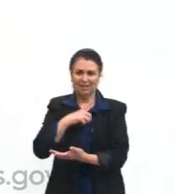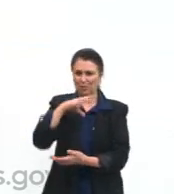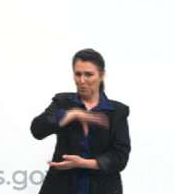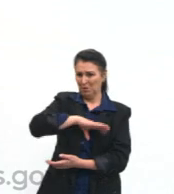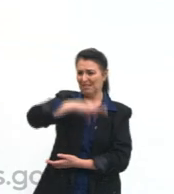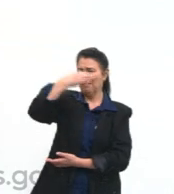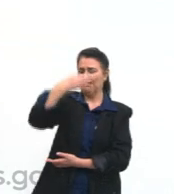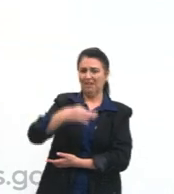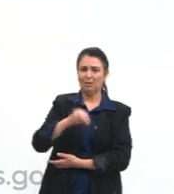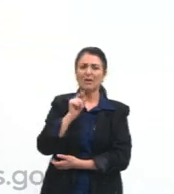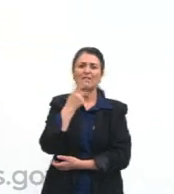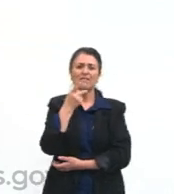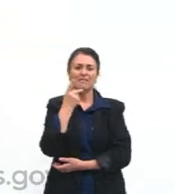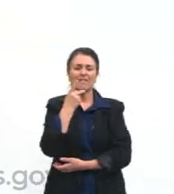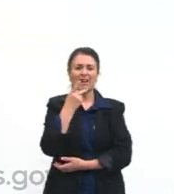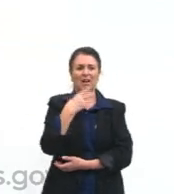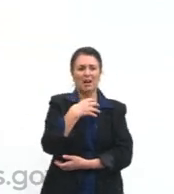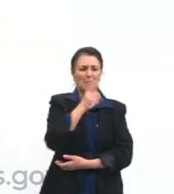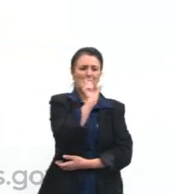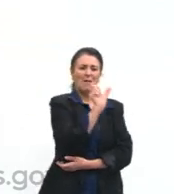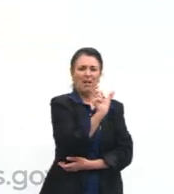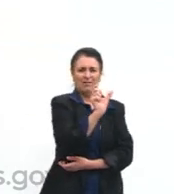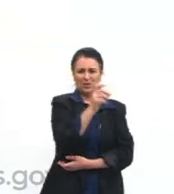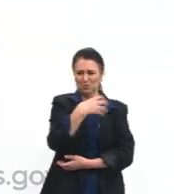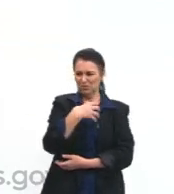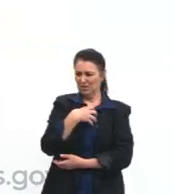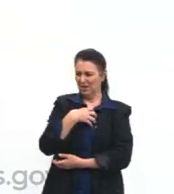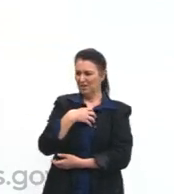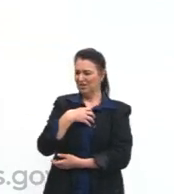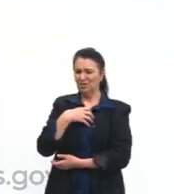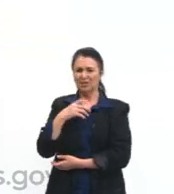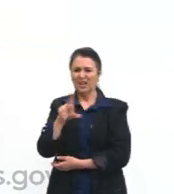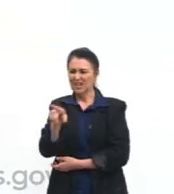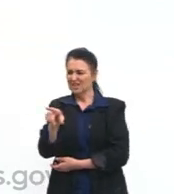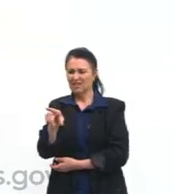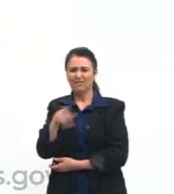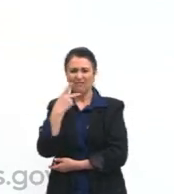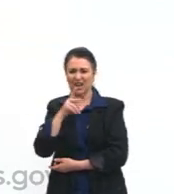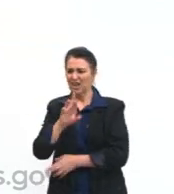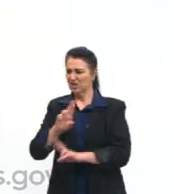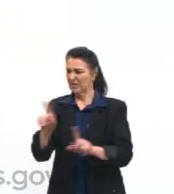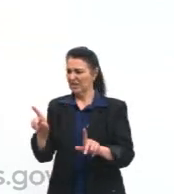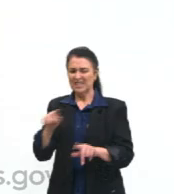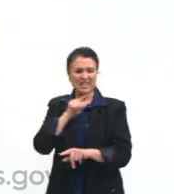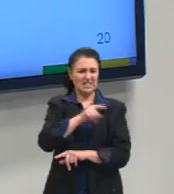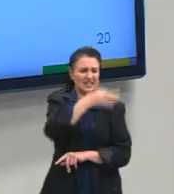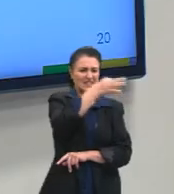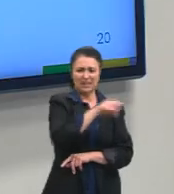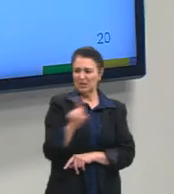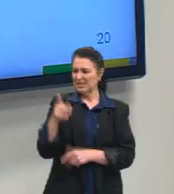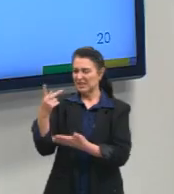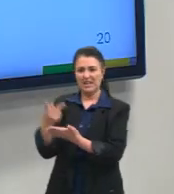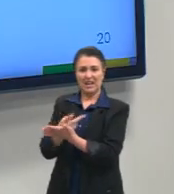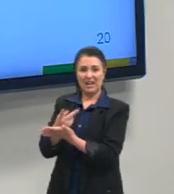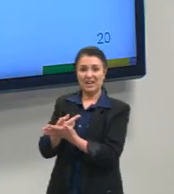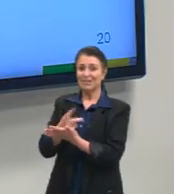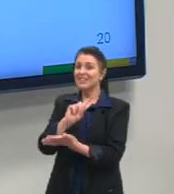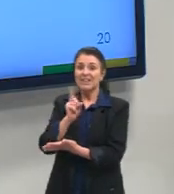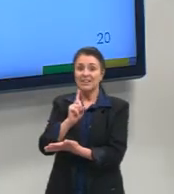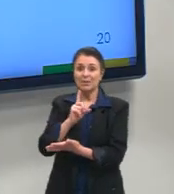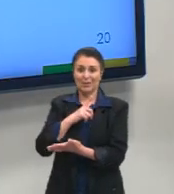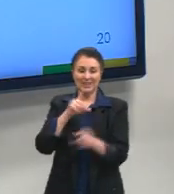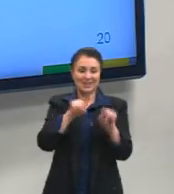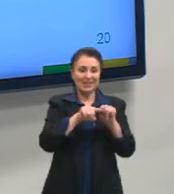quem fala uma palavra de um jeito ou de outro está falando certo ou errado. Não, a gente tem variações